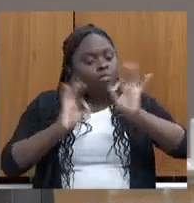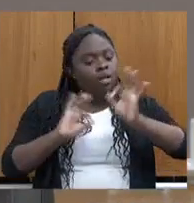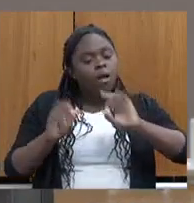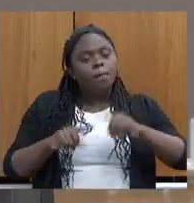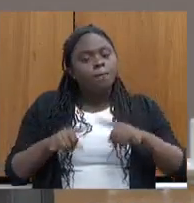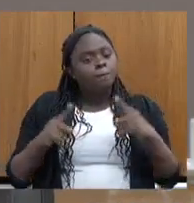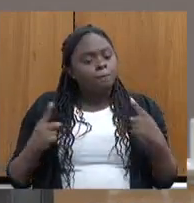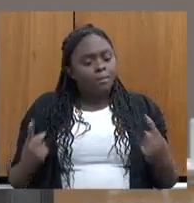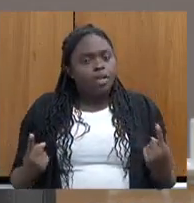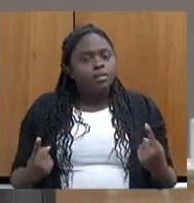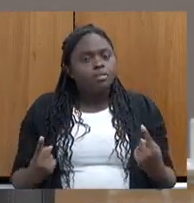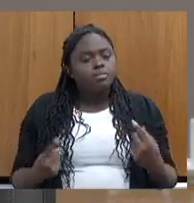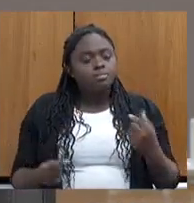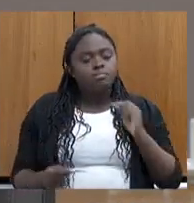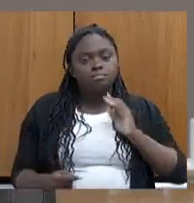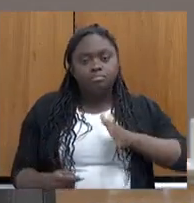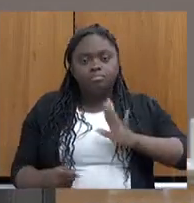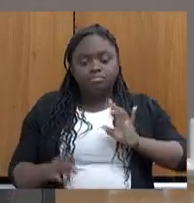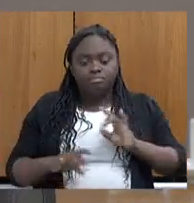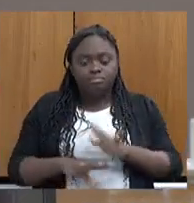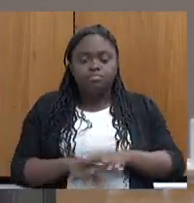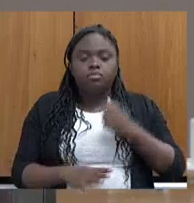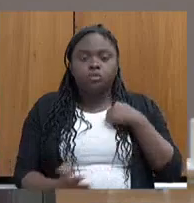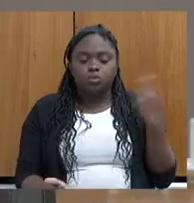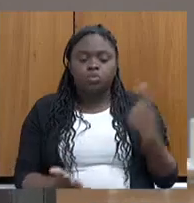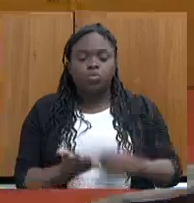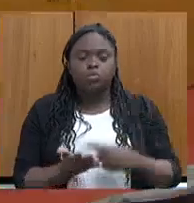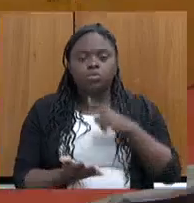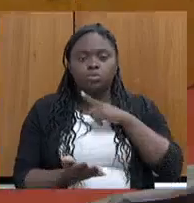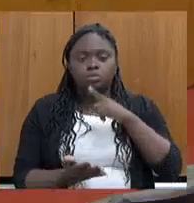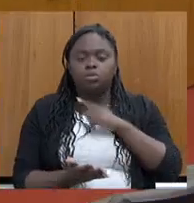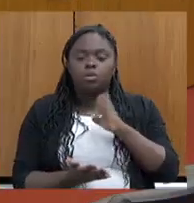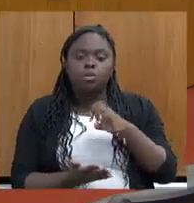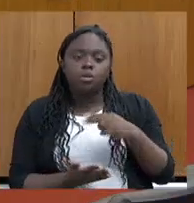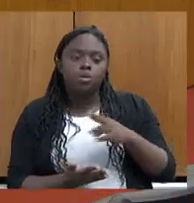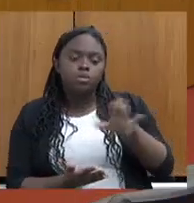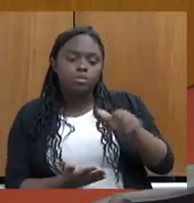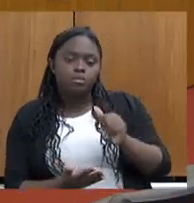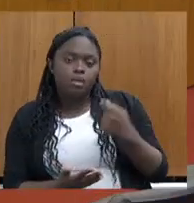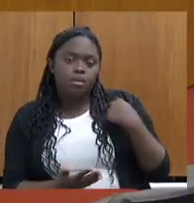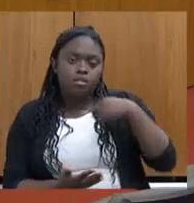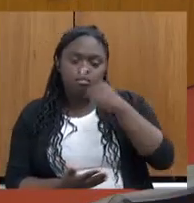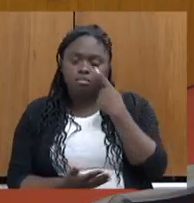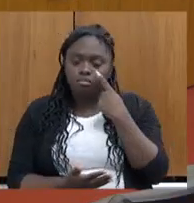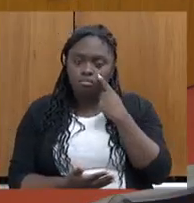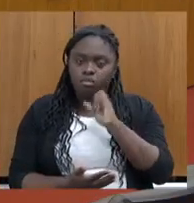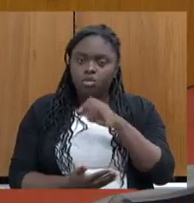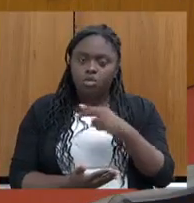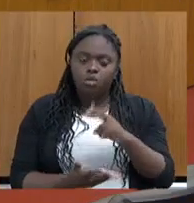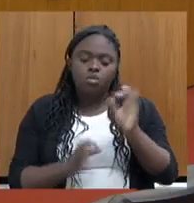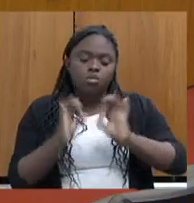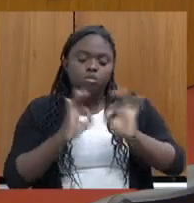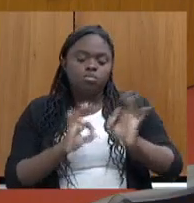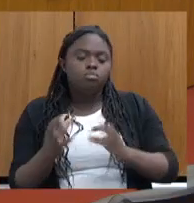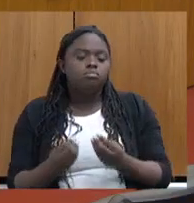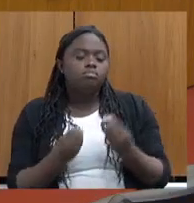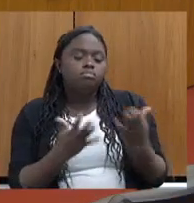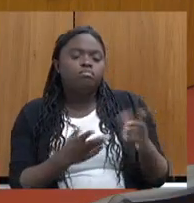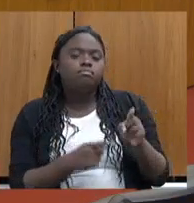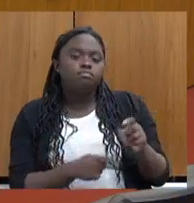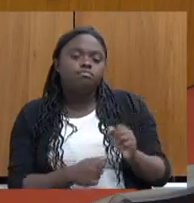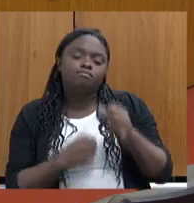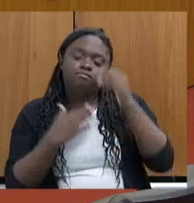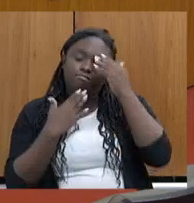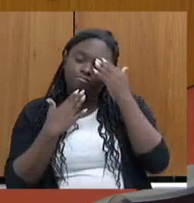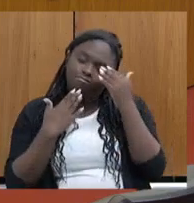assim que nós fecharmos, eu me comprometo ou chamá-lo lá ou mandar para o senhor esse planejamento. Ok, obrigado,